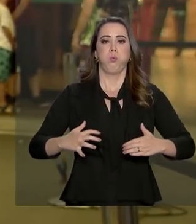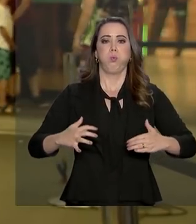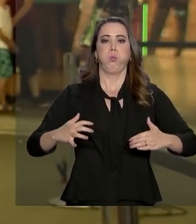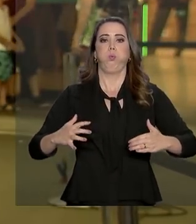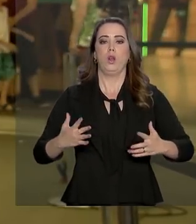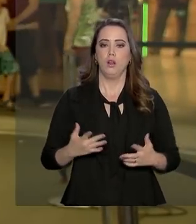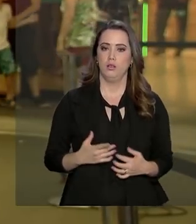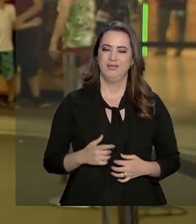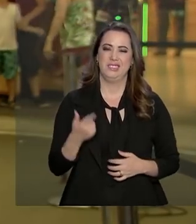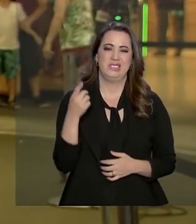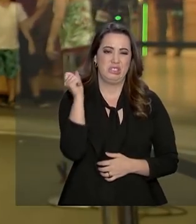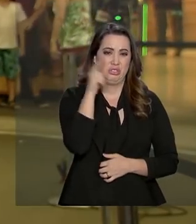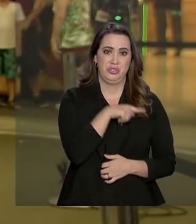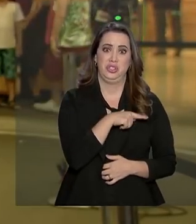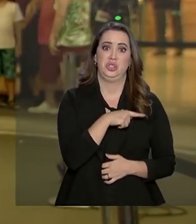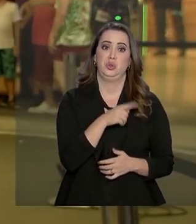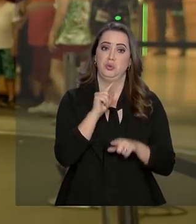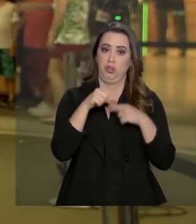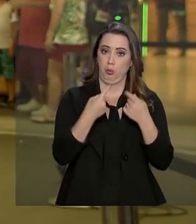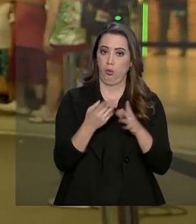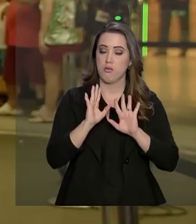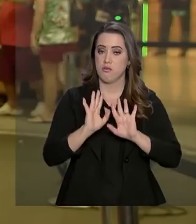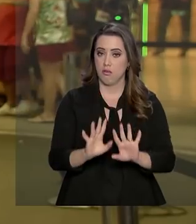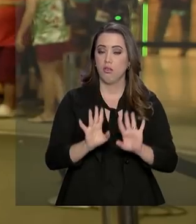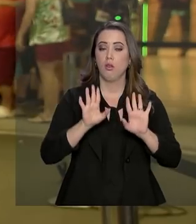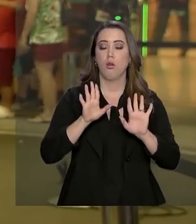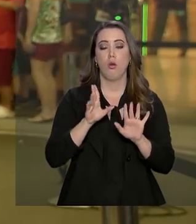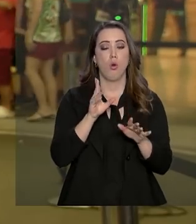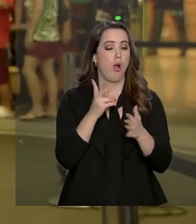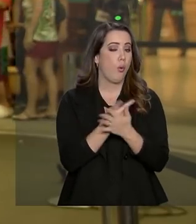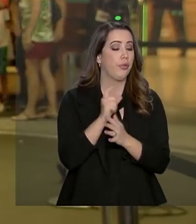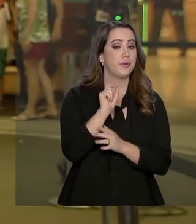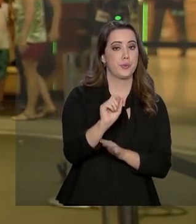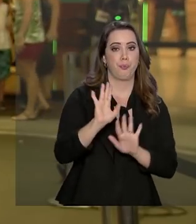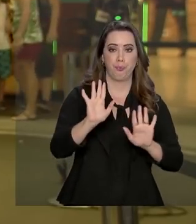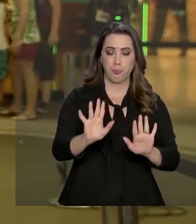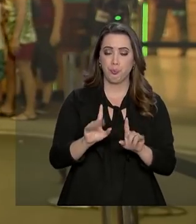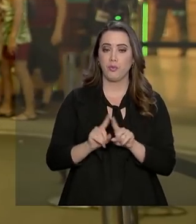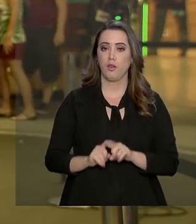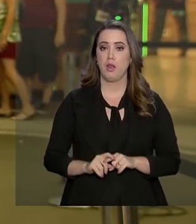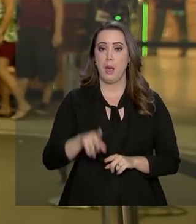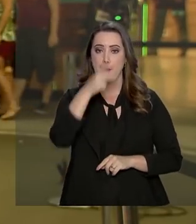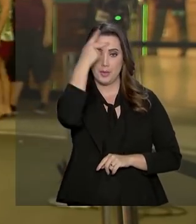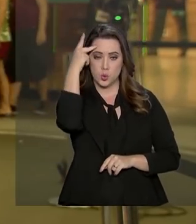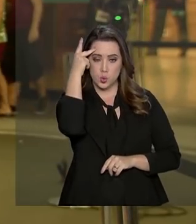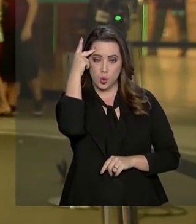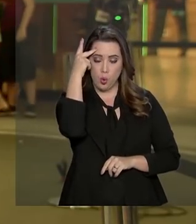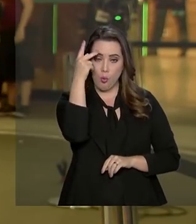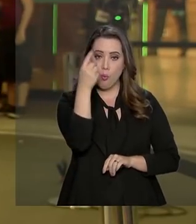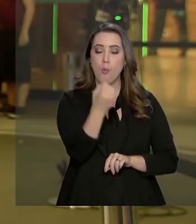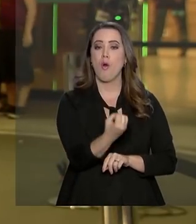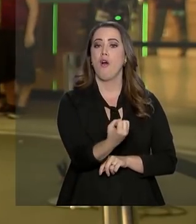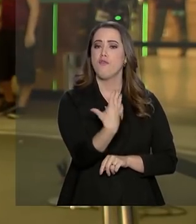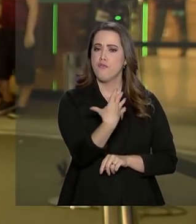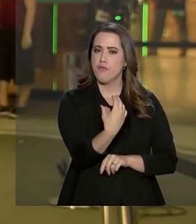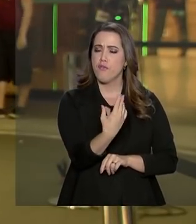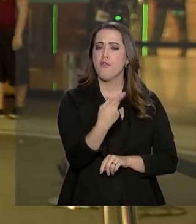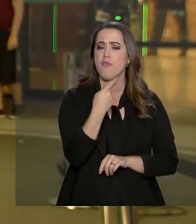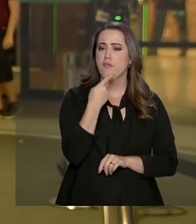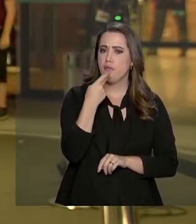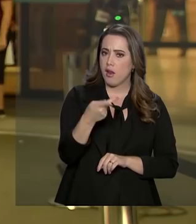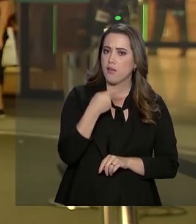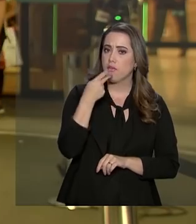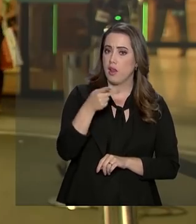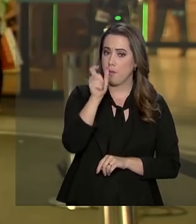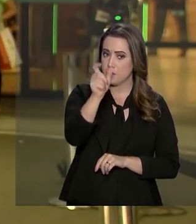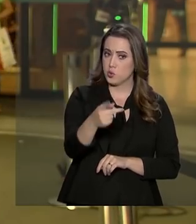a recuperação do presidente, a dinâmica vai acontecer da seguinte forma. O interlocutor fala com o presidente e ele responde por